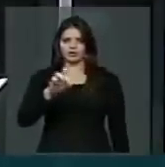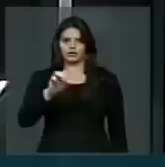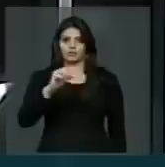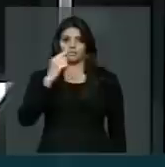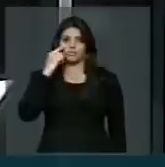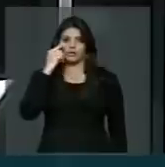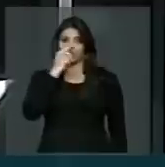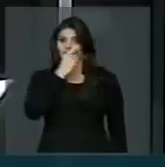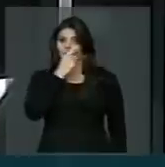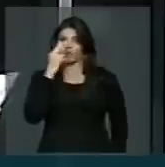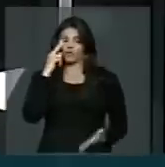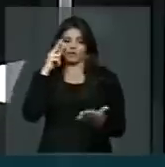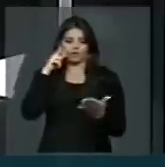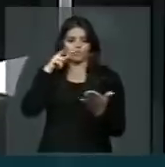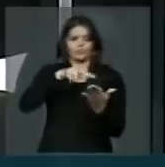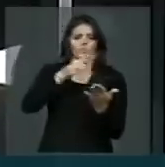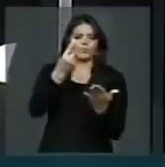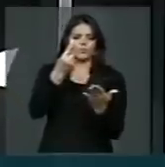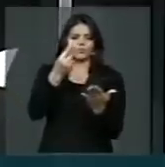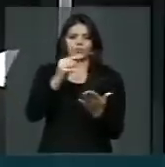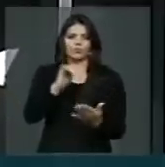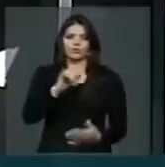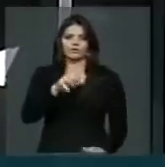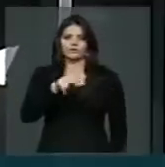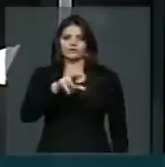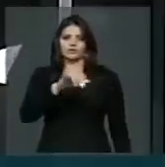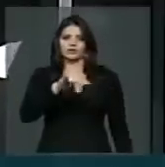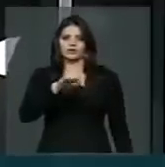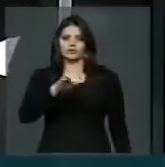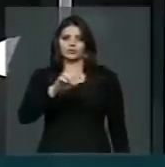para um escrito sagrado, foi para este.